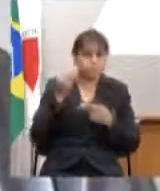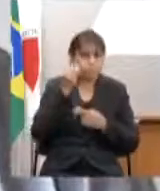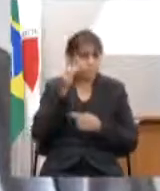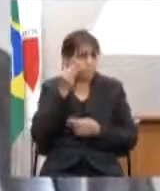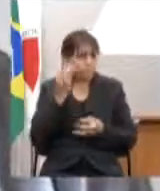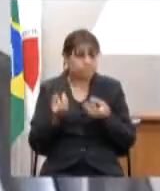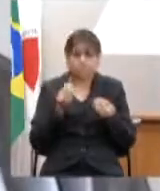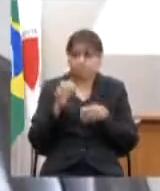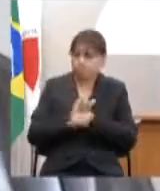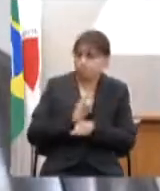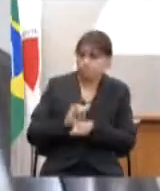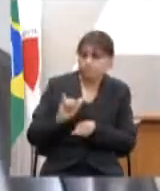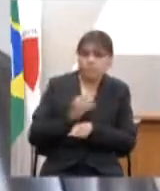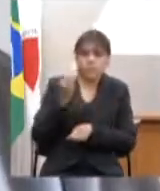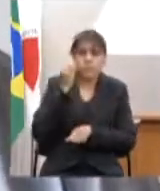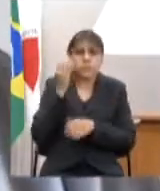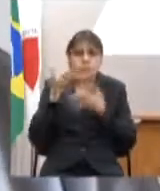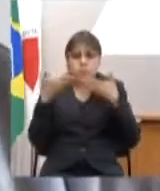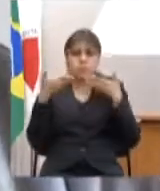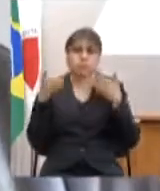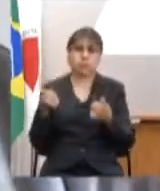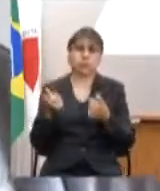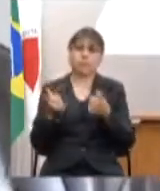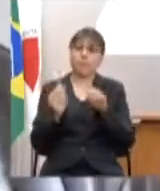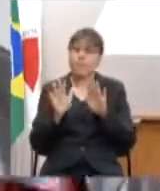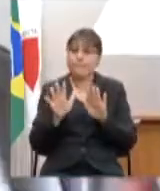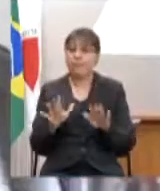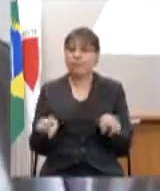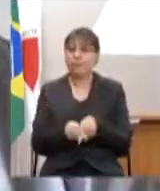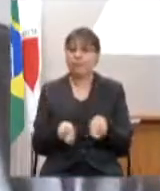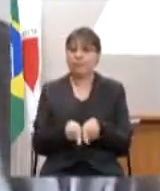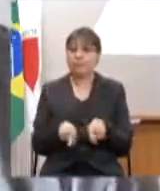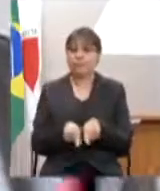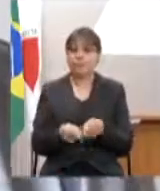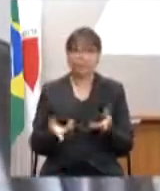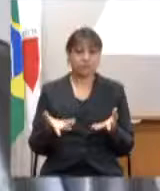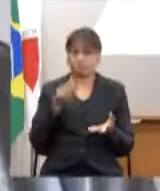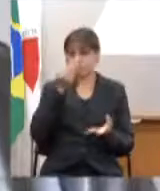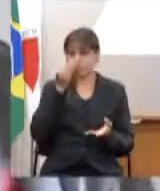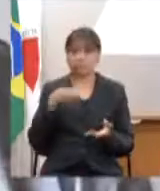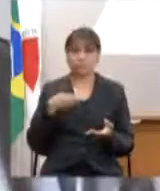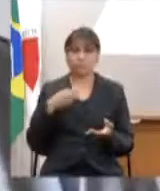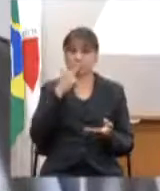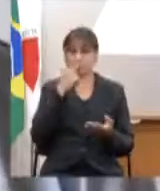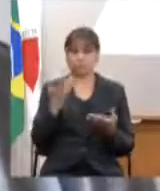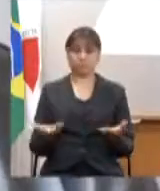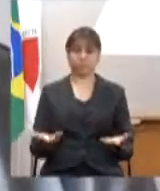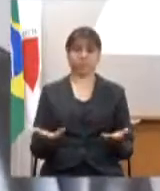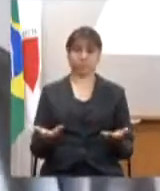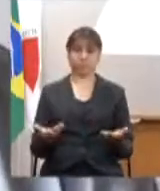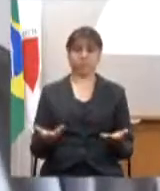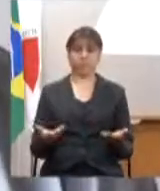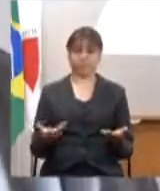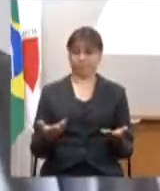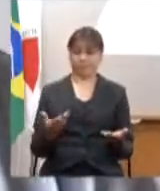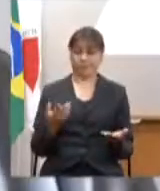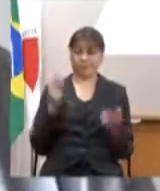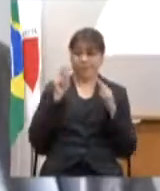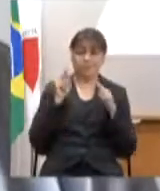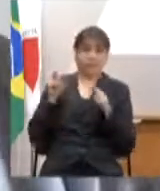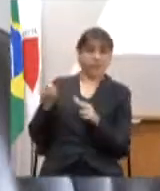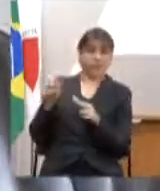estabelecer uma melhoria mas ao mesmo tempo é sempre desassistido pouco valorizado pouco visto pelos